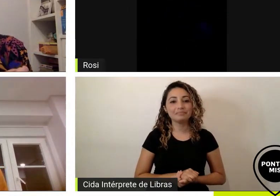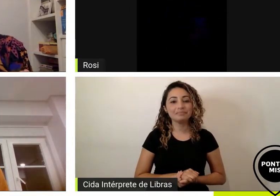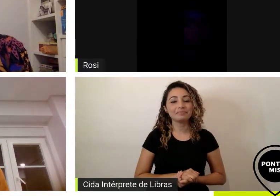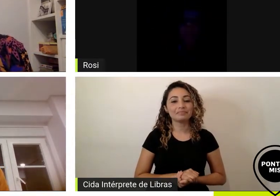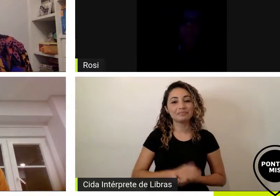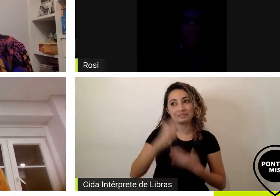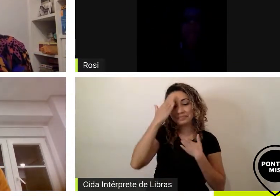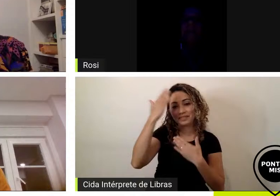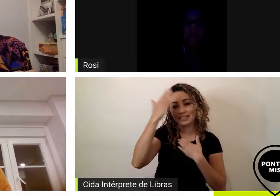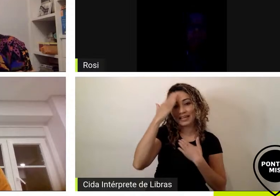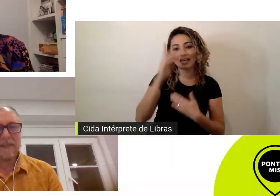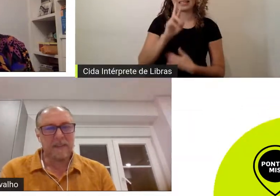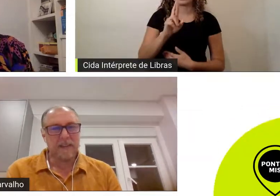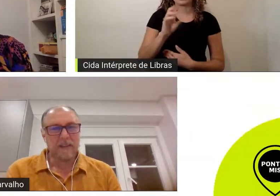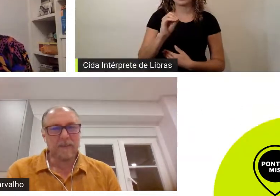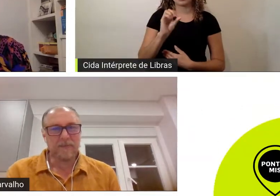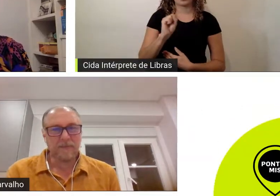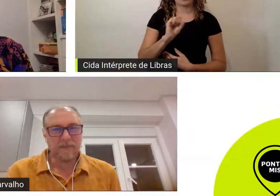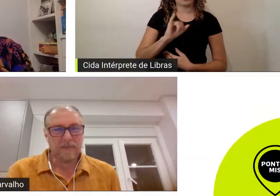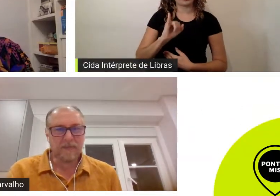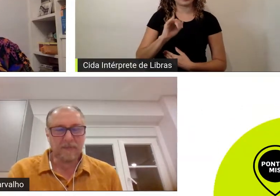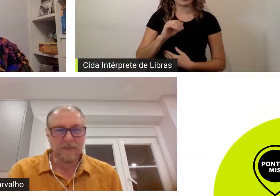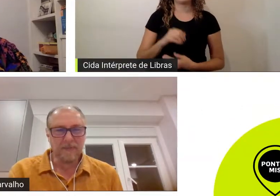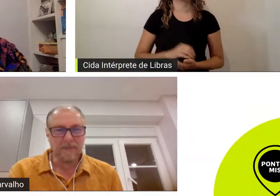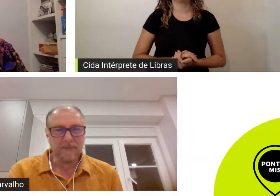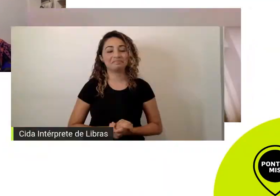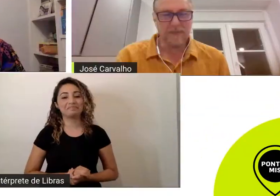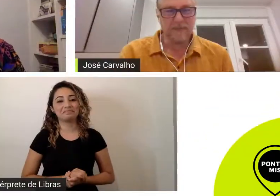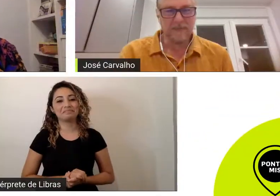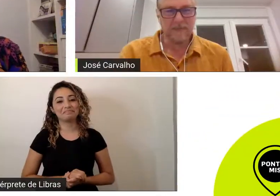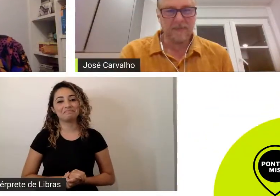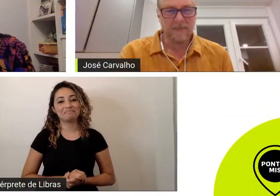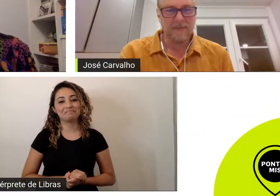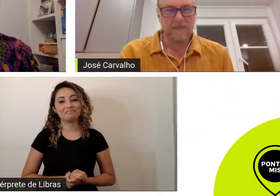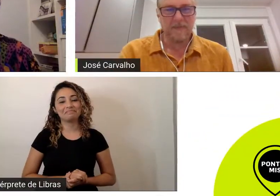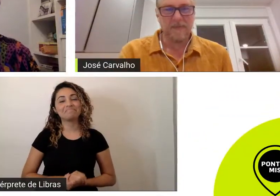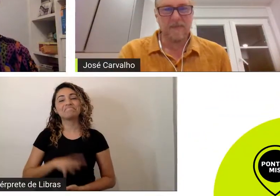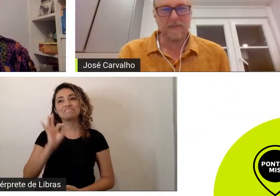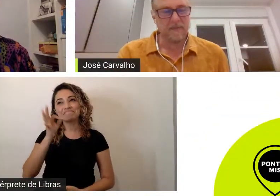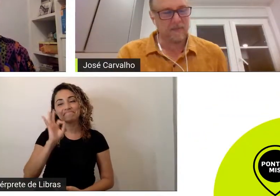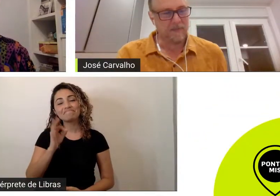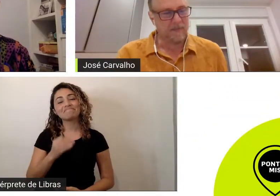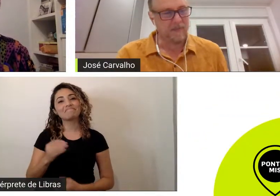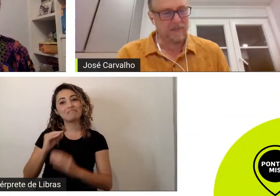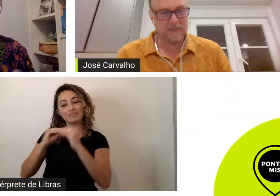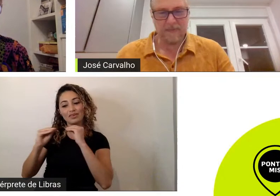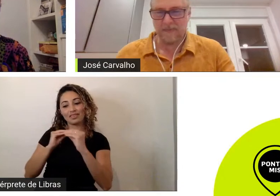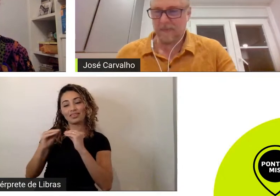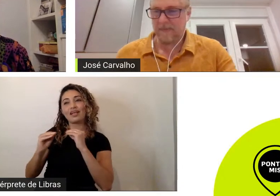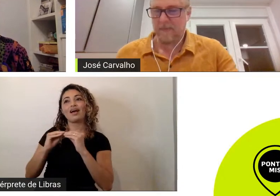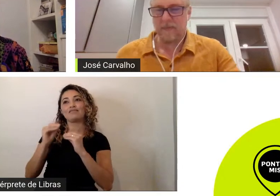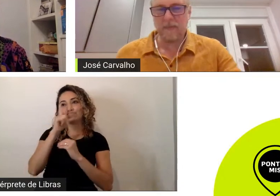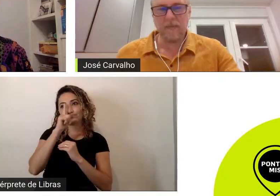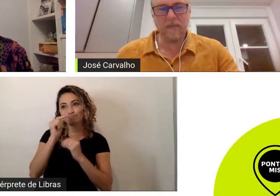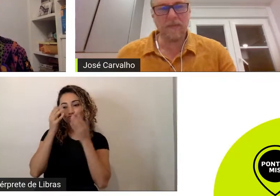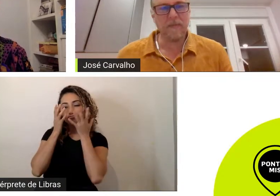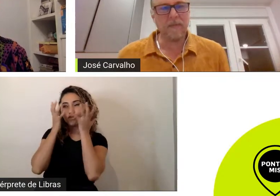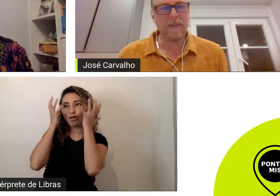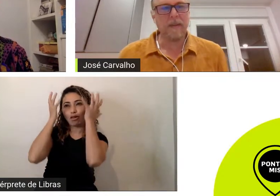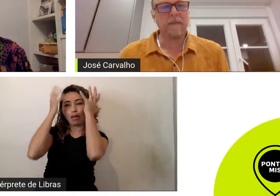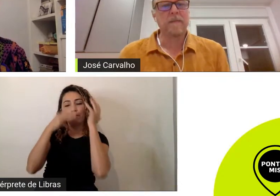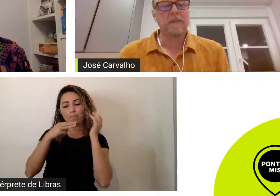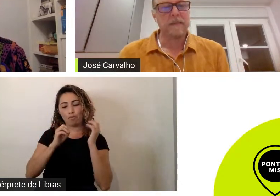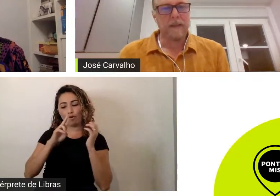Rosi incrível essa personagem realmente marcou muito essa escolha dos personagens